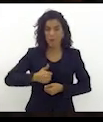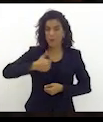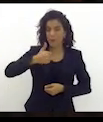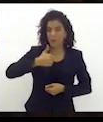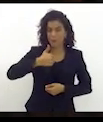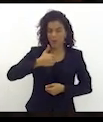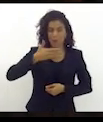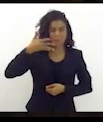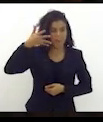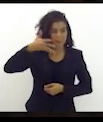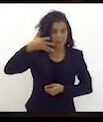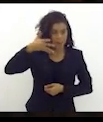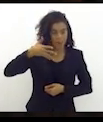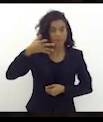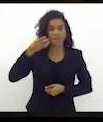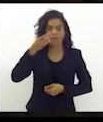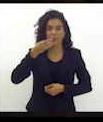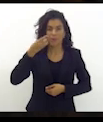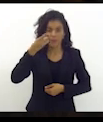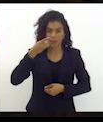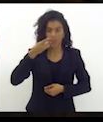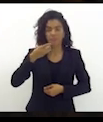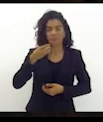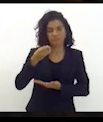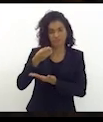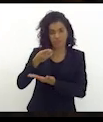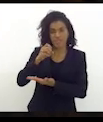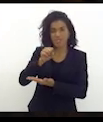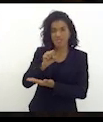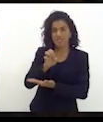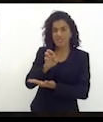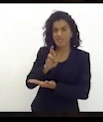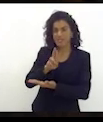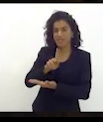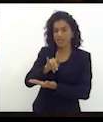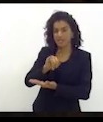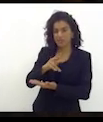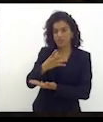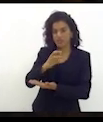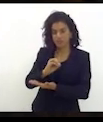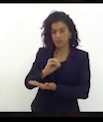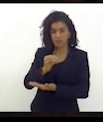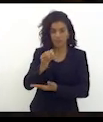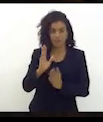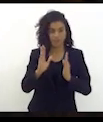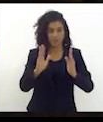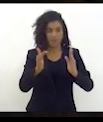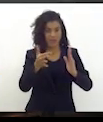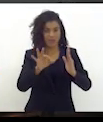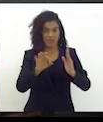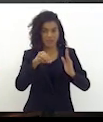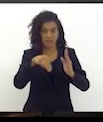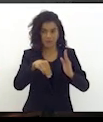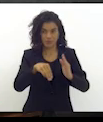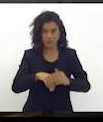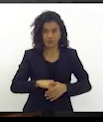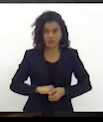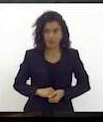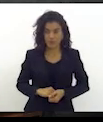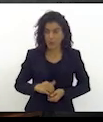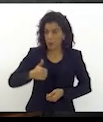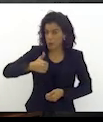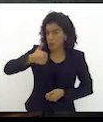orador escrito é o nobre deputado doutor Serginho, que dispõe de 10 minutos. O primeiro